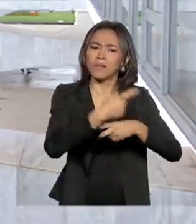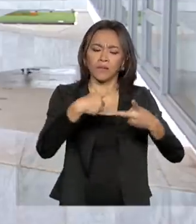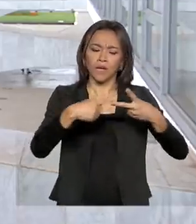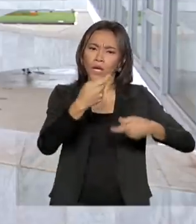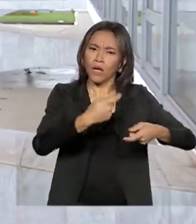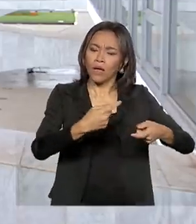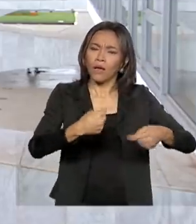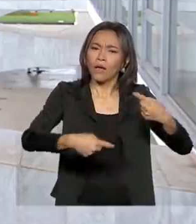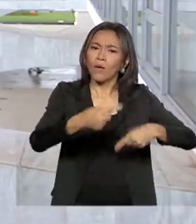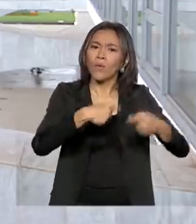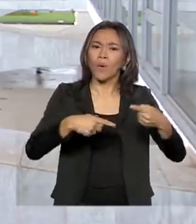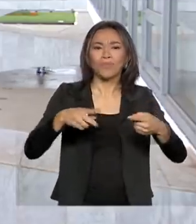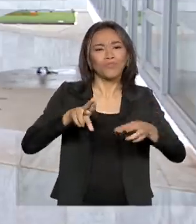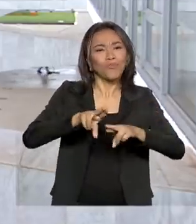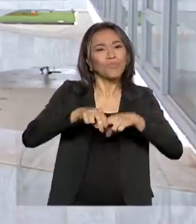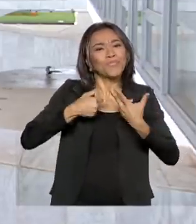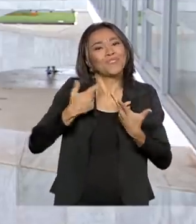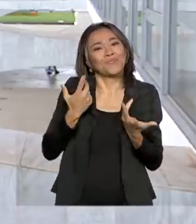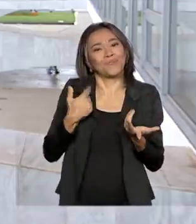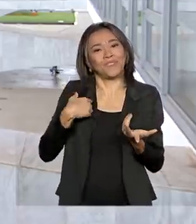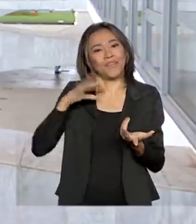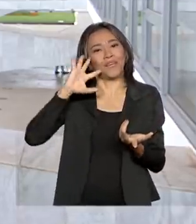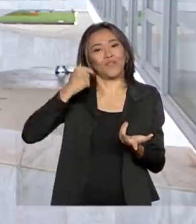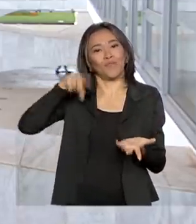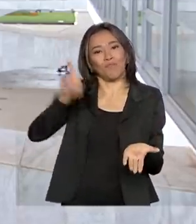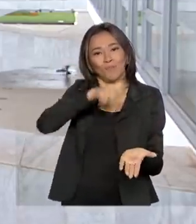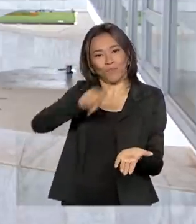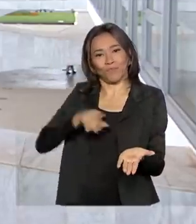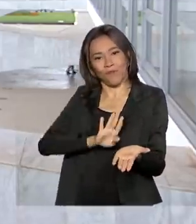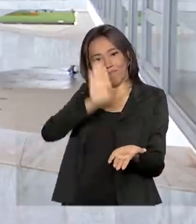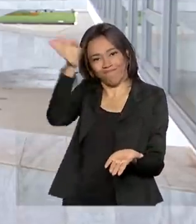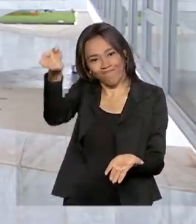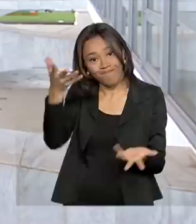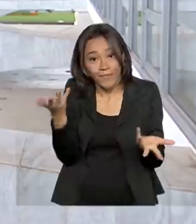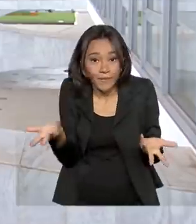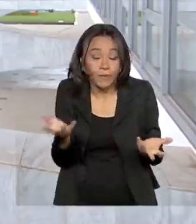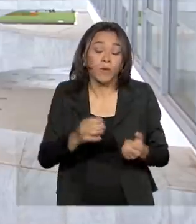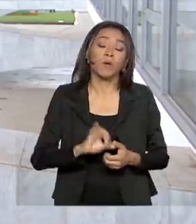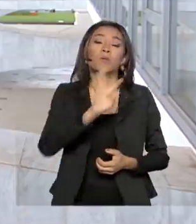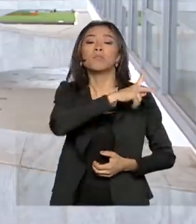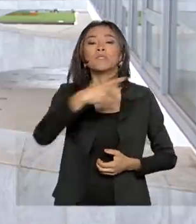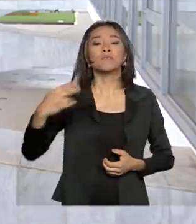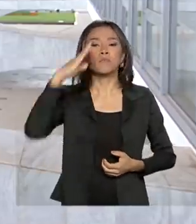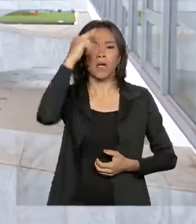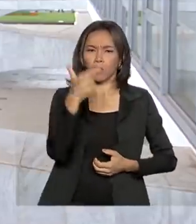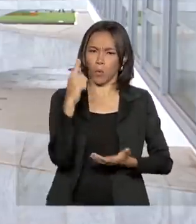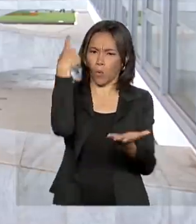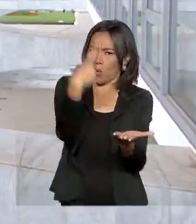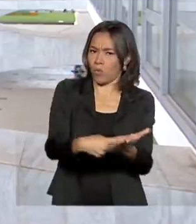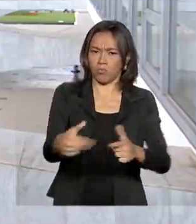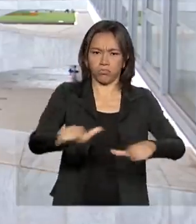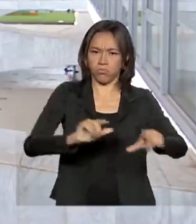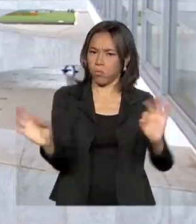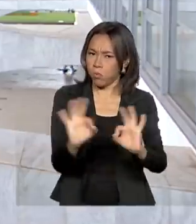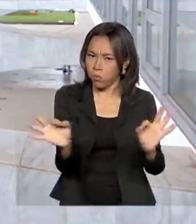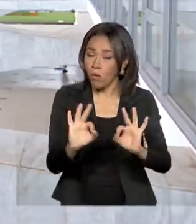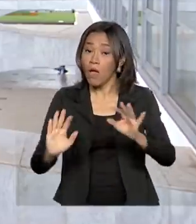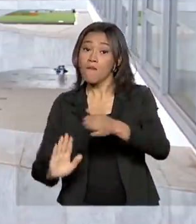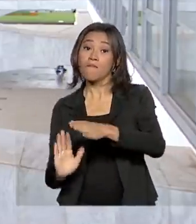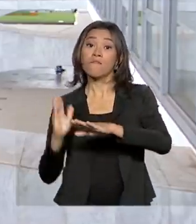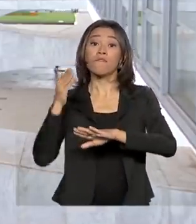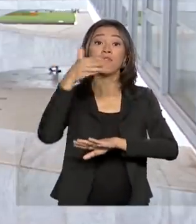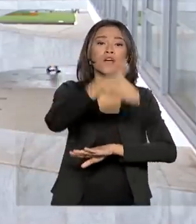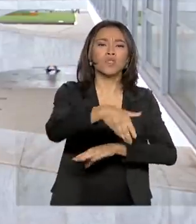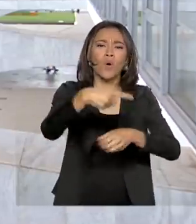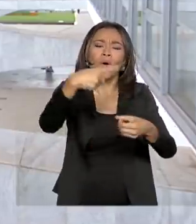motivaram o cancelamento. Bom, para hoje o presidente Jair Bolsonaro não tem agenda oficial, ele viajou para o Guarujá, no